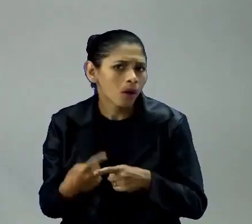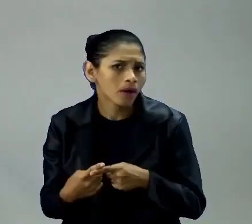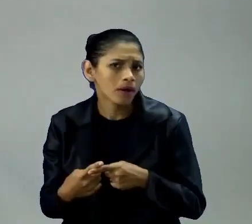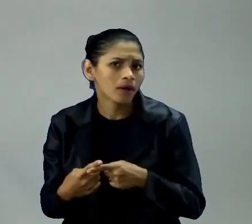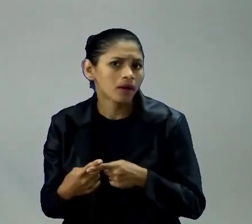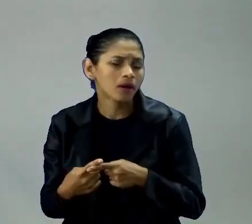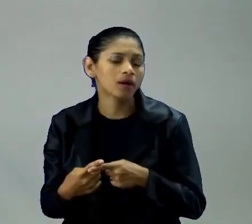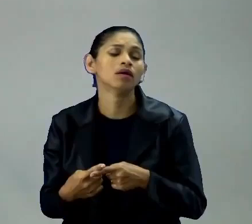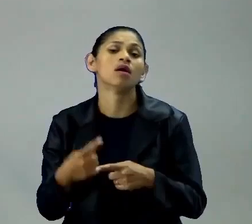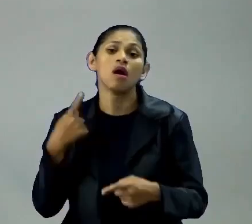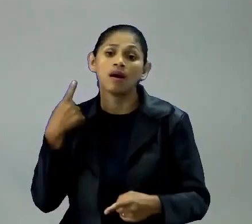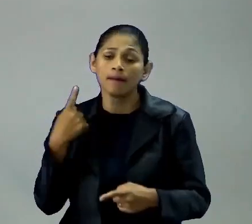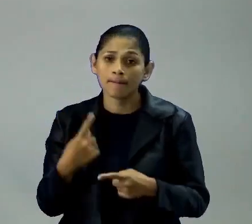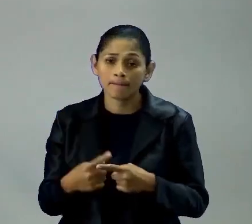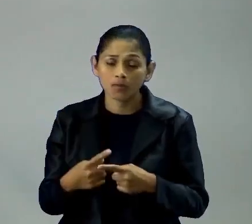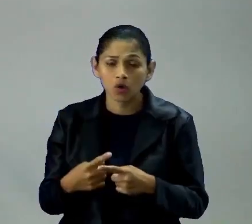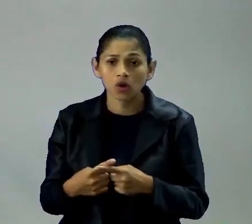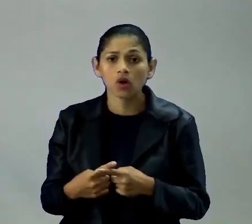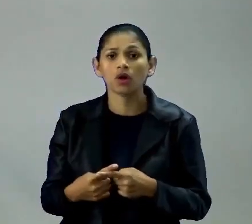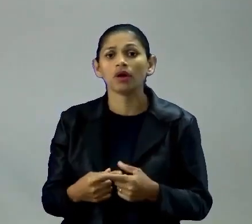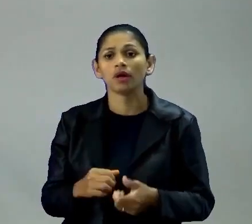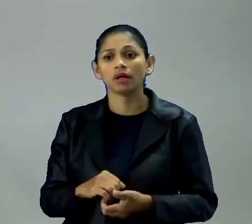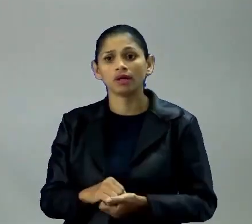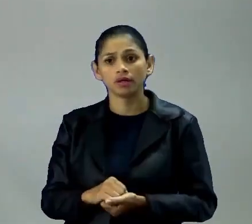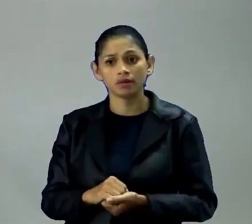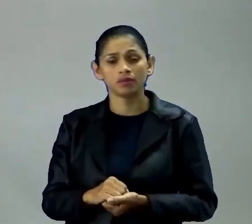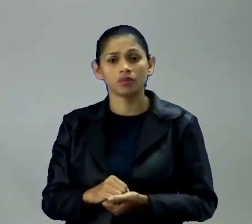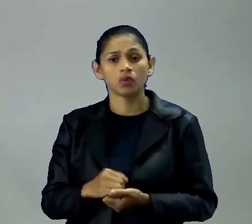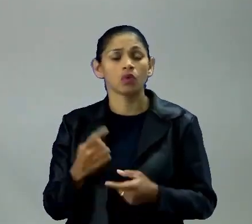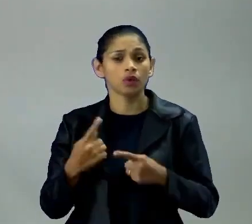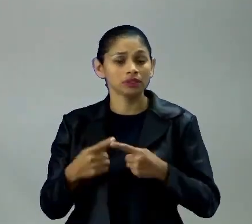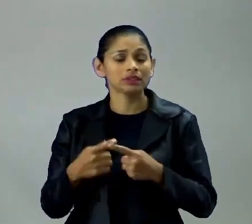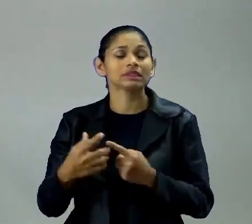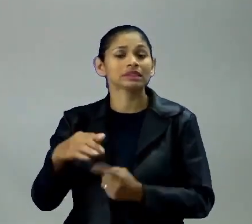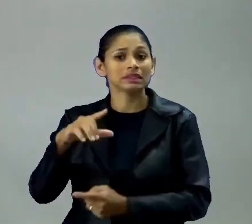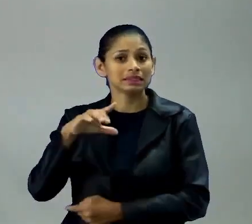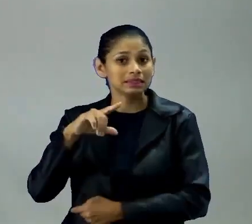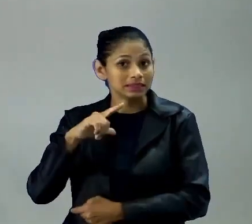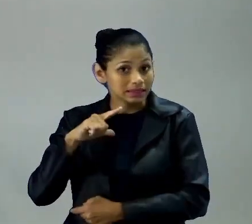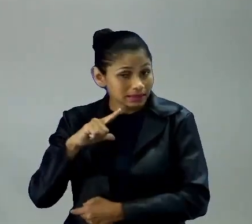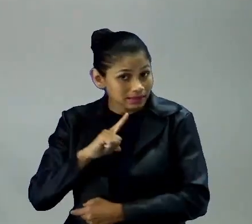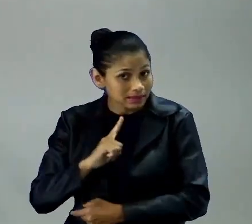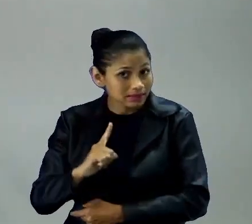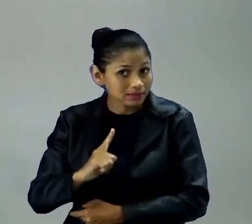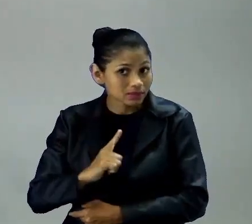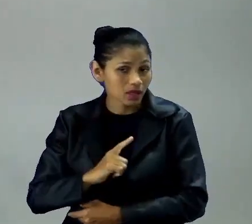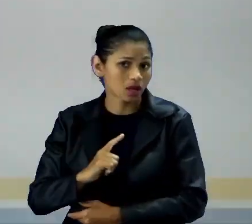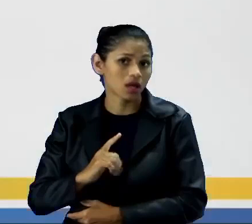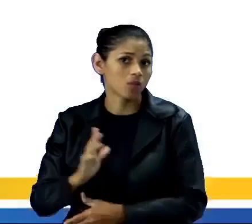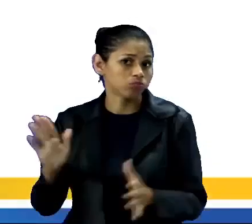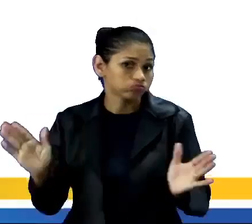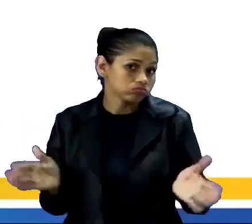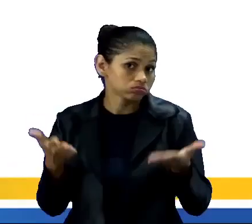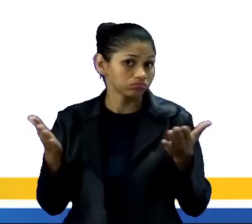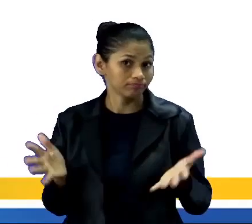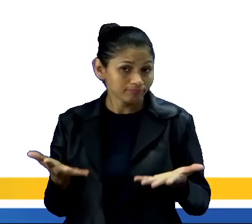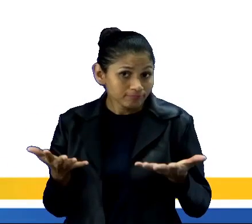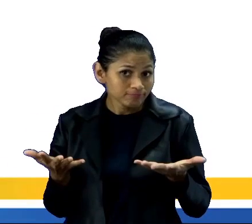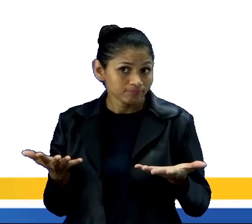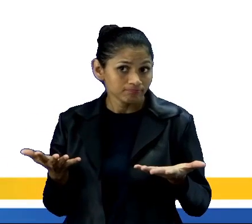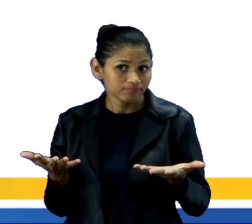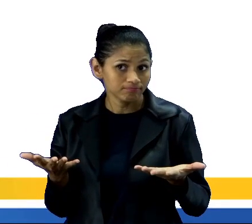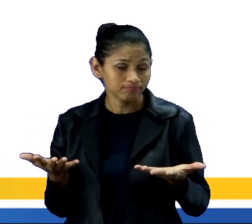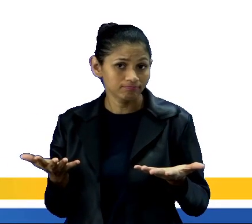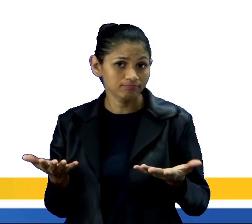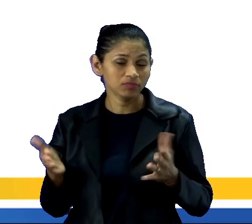lá, a minha cidade natal, para ir para outro lugar, eu tenho que ter uma motivação, eu não vou sair sem motivo, né? E no Brasil, na maioria das